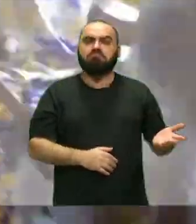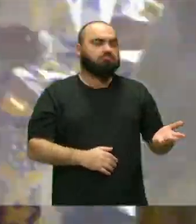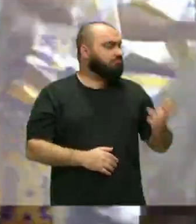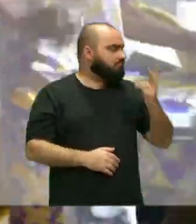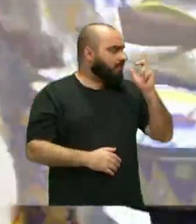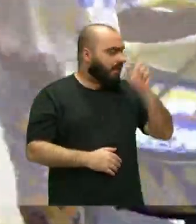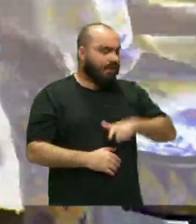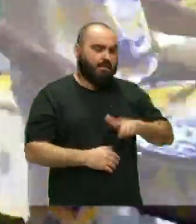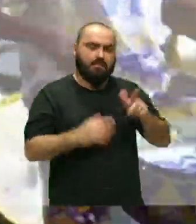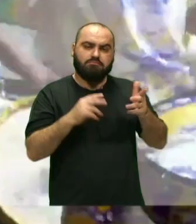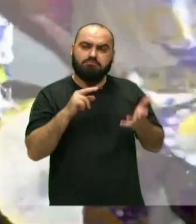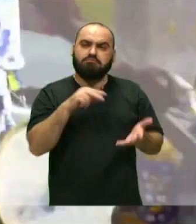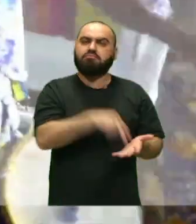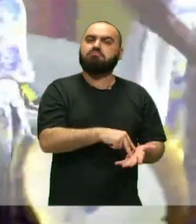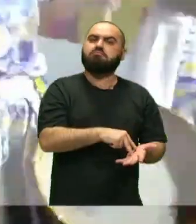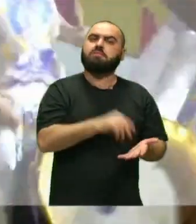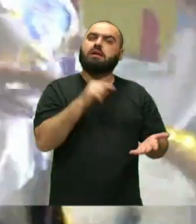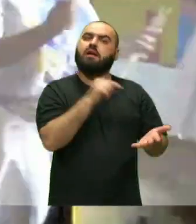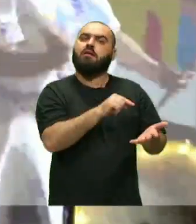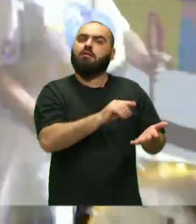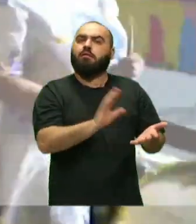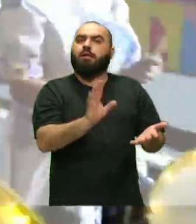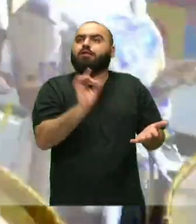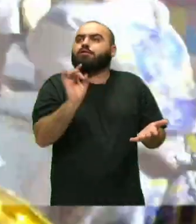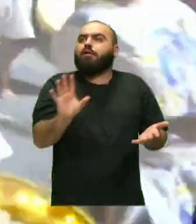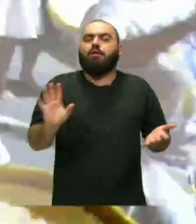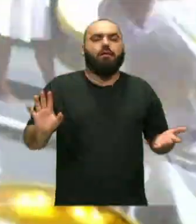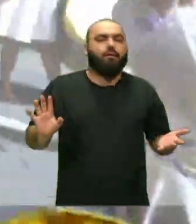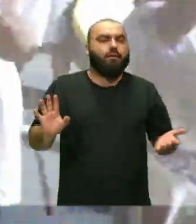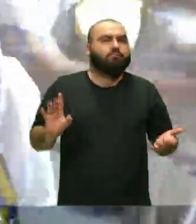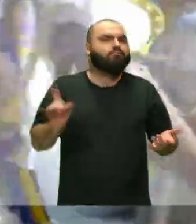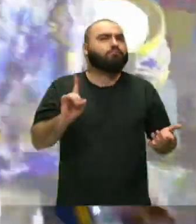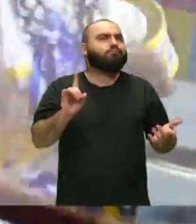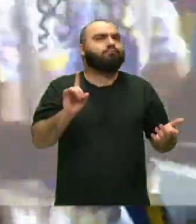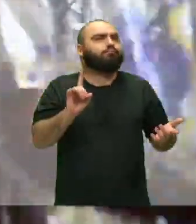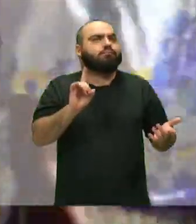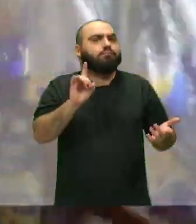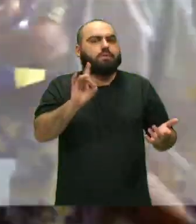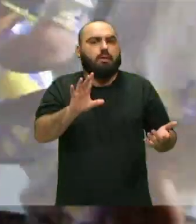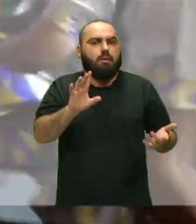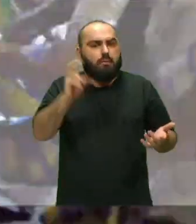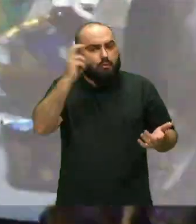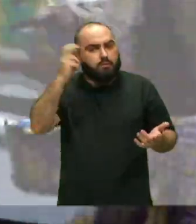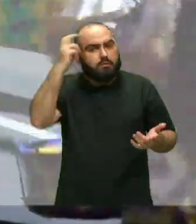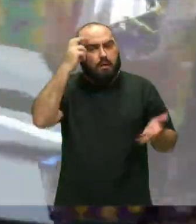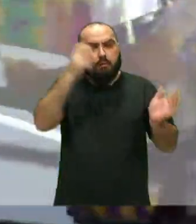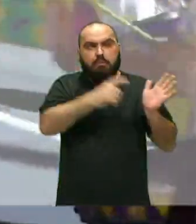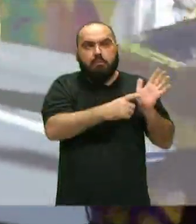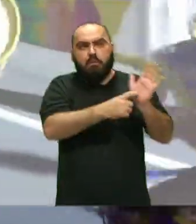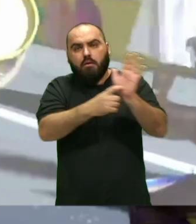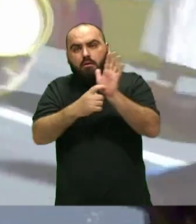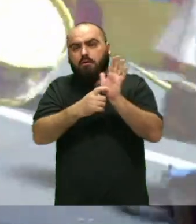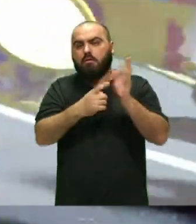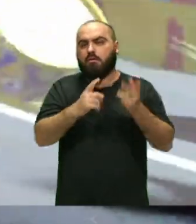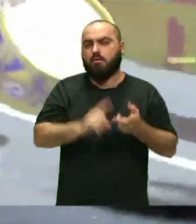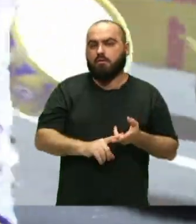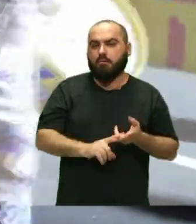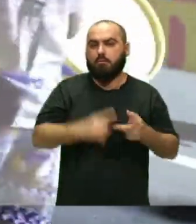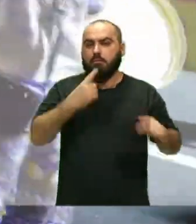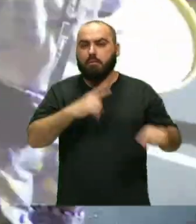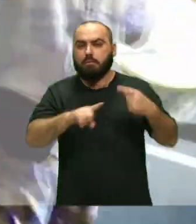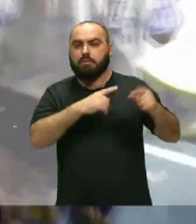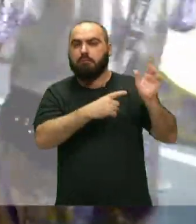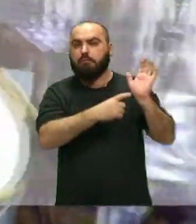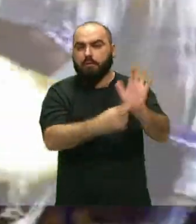tava falando, né que é não é apenas a questão da expressão cultural da expressão musical